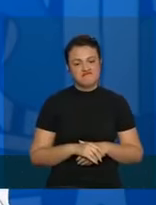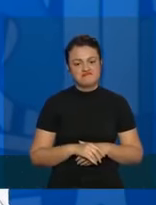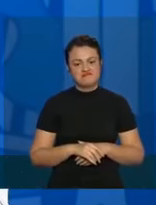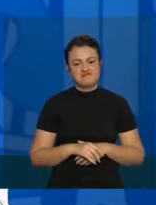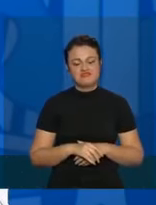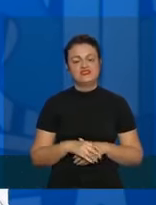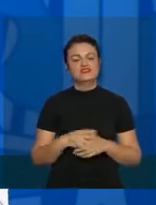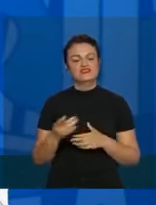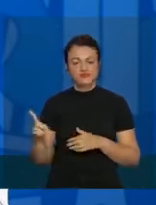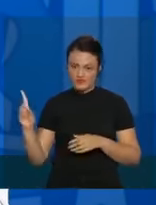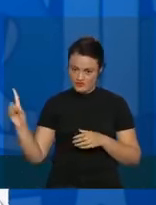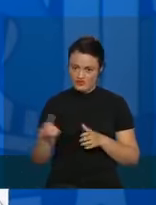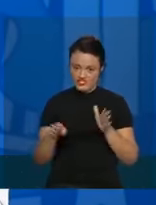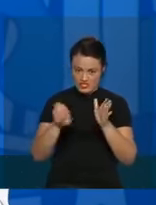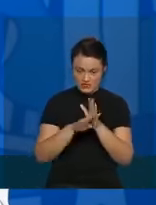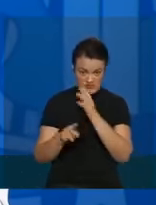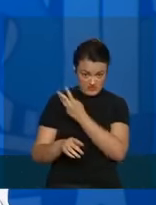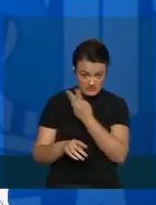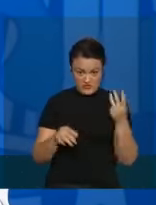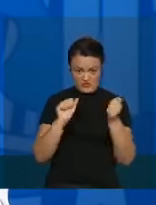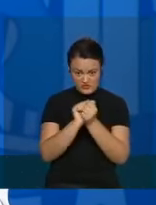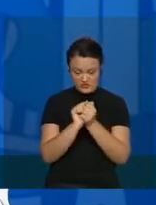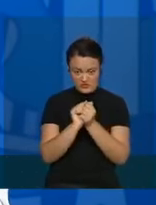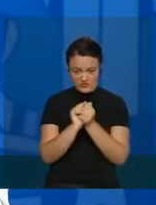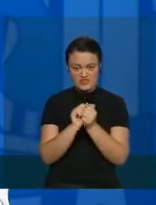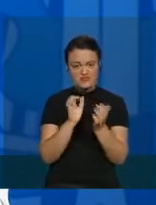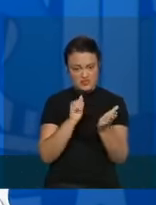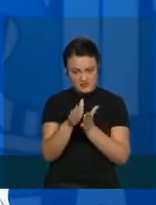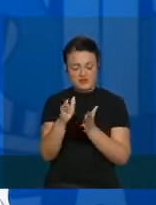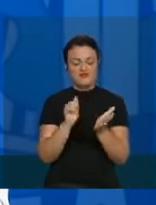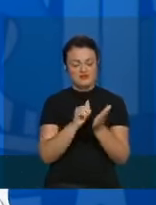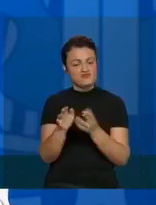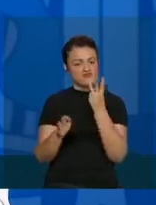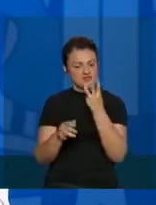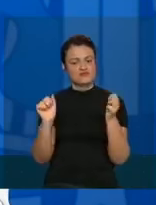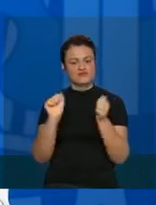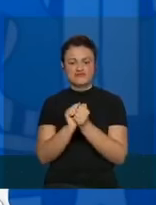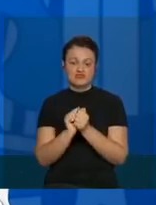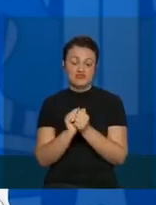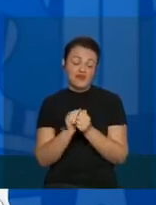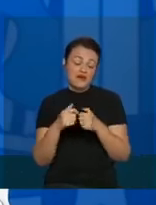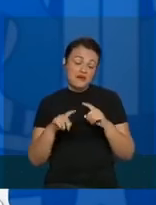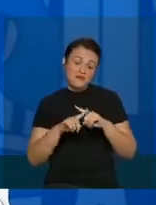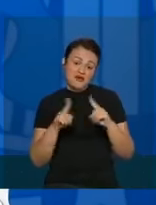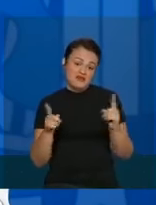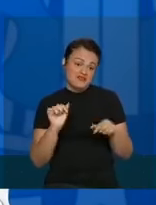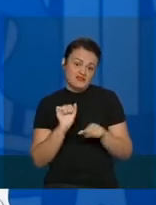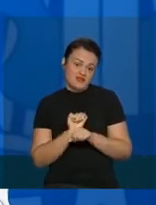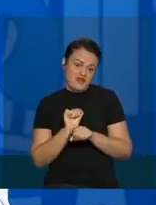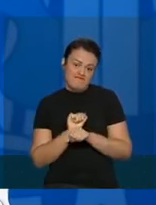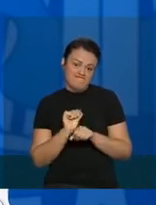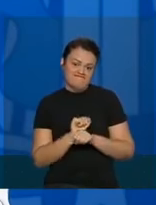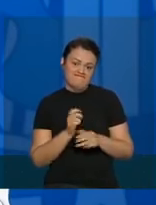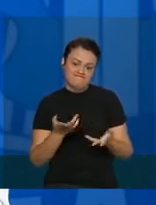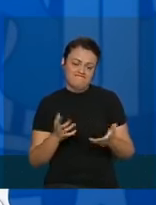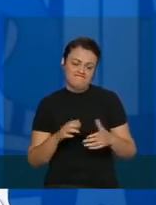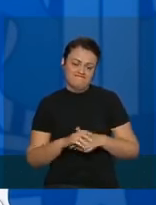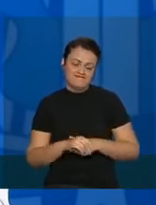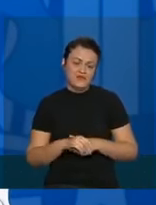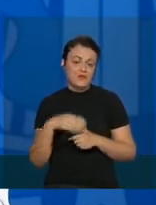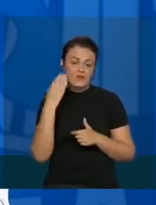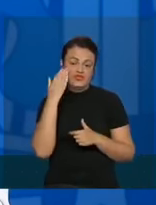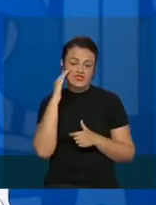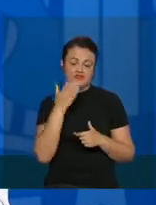Nós entramos juntos e vamos sair juntos lá de dentro. O mais é aguardar o